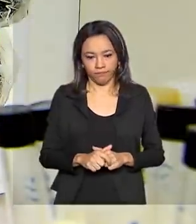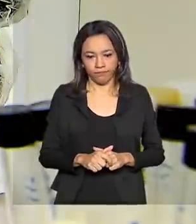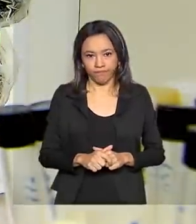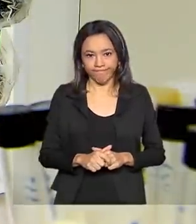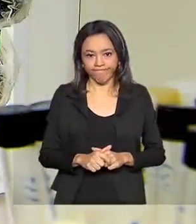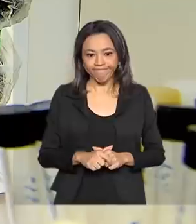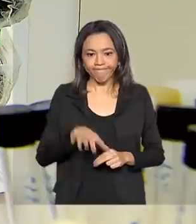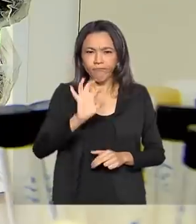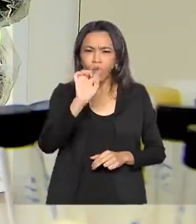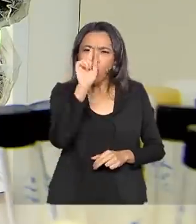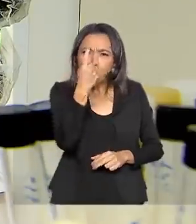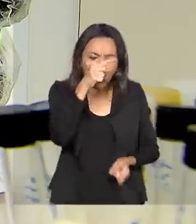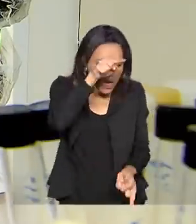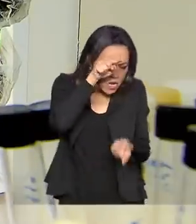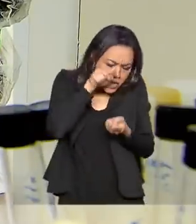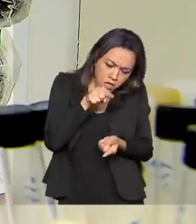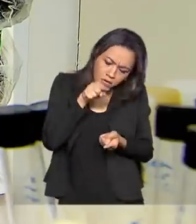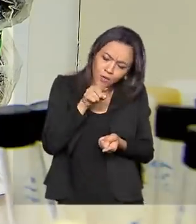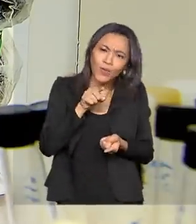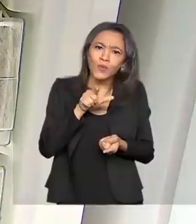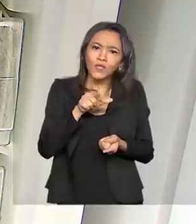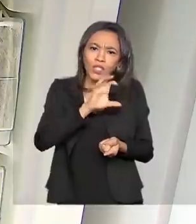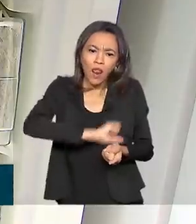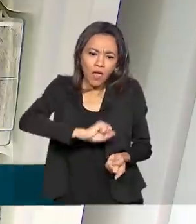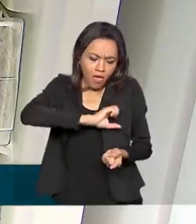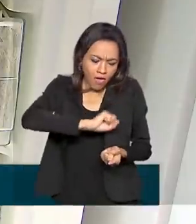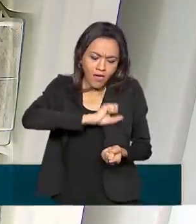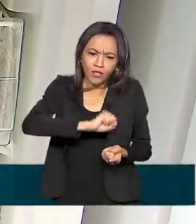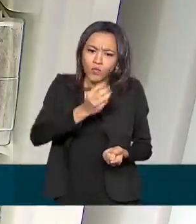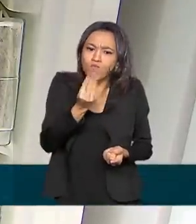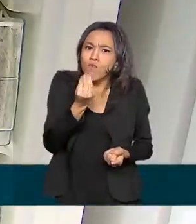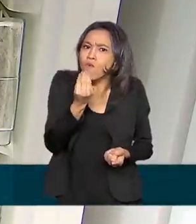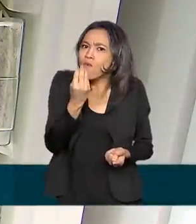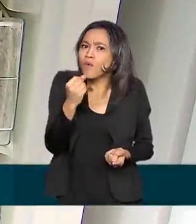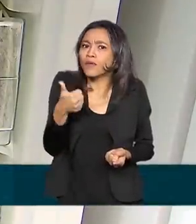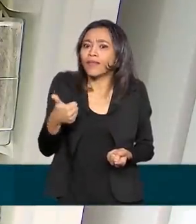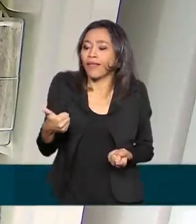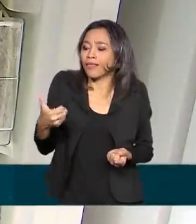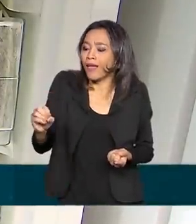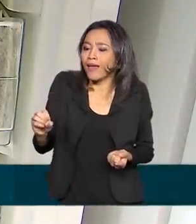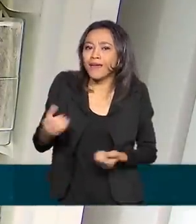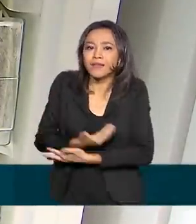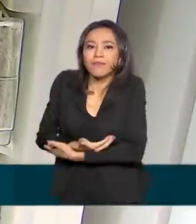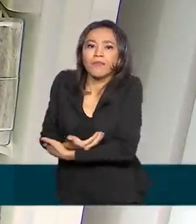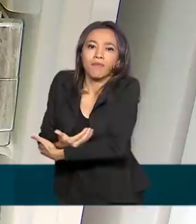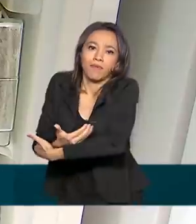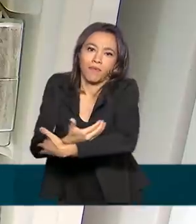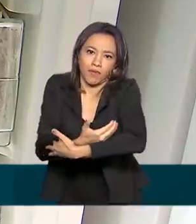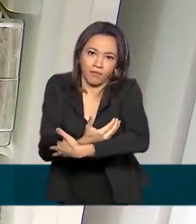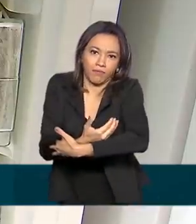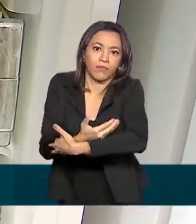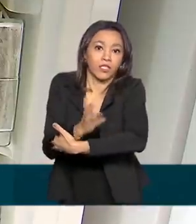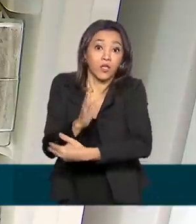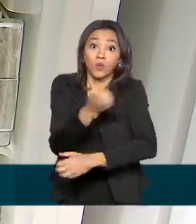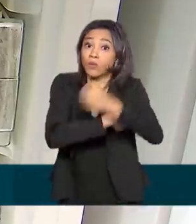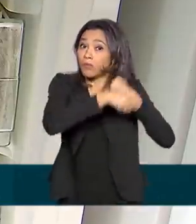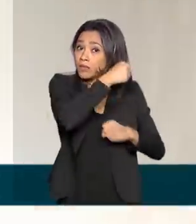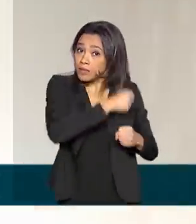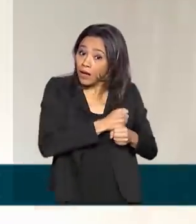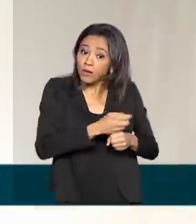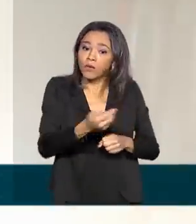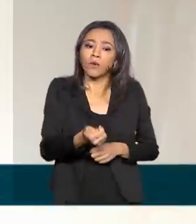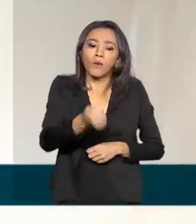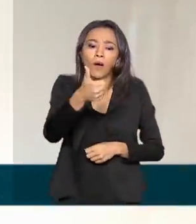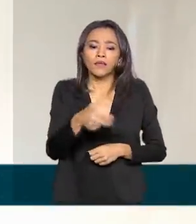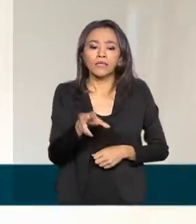Um litro de leite materno pode alimentar por dia até 10 recém-nascidos. Só no ano passado, quase